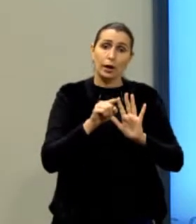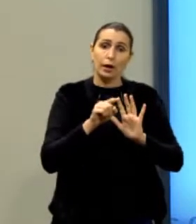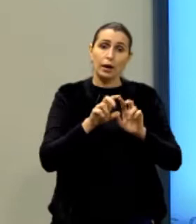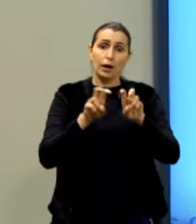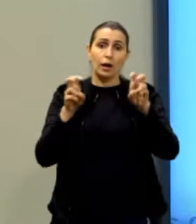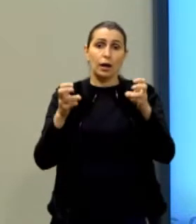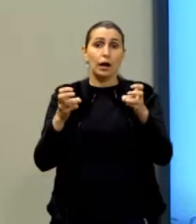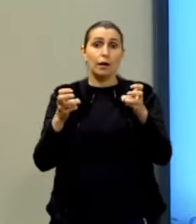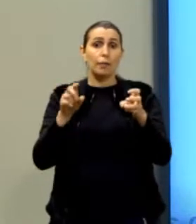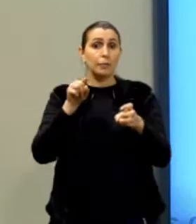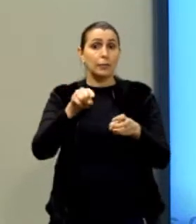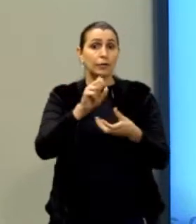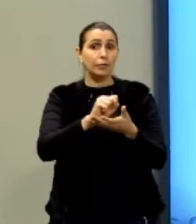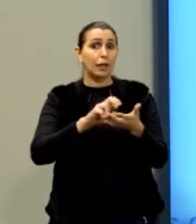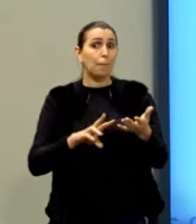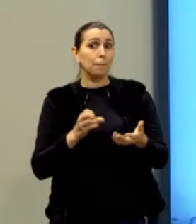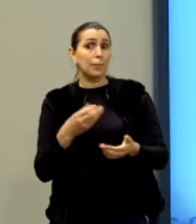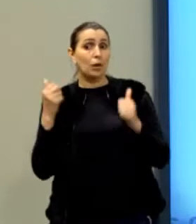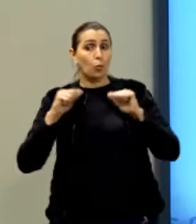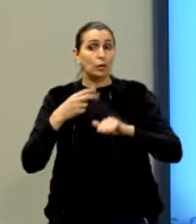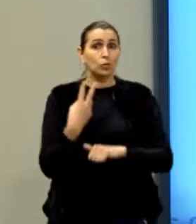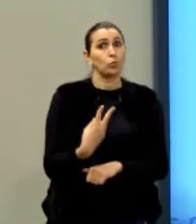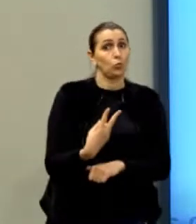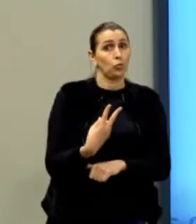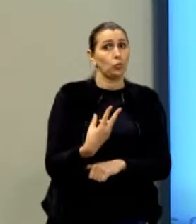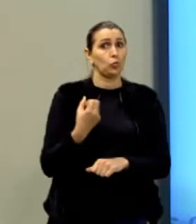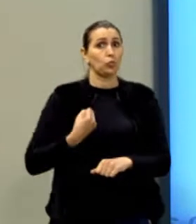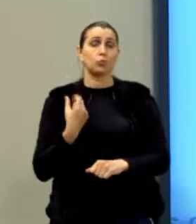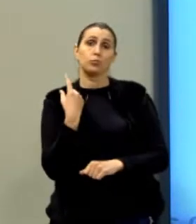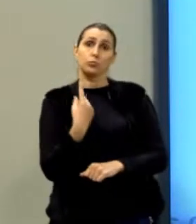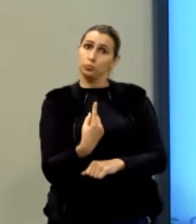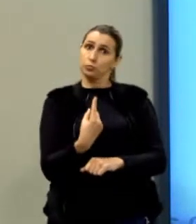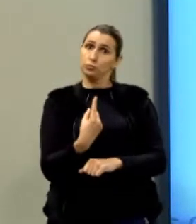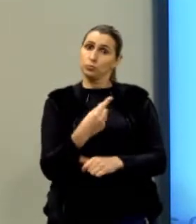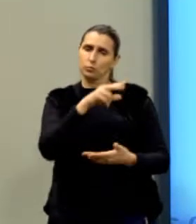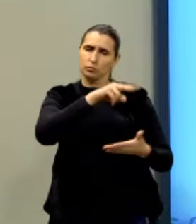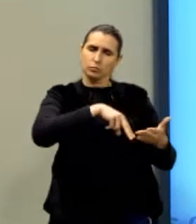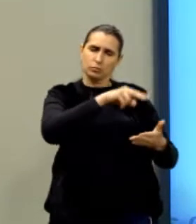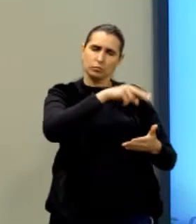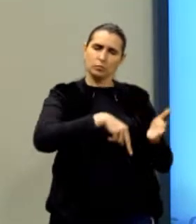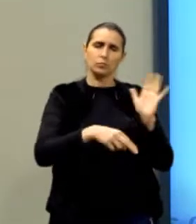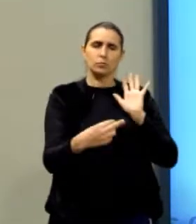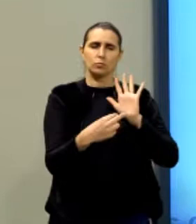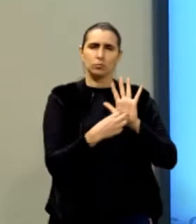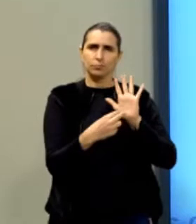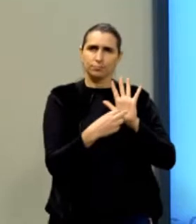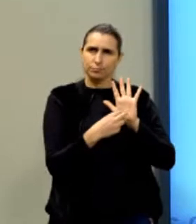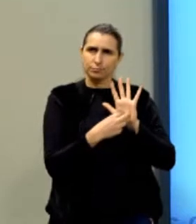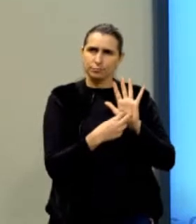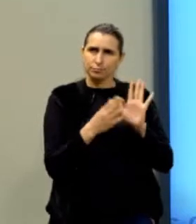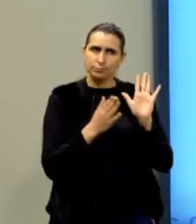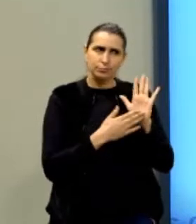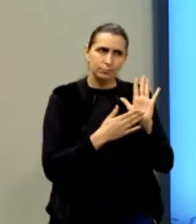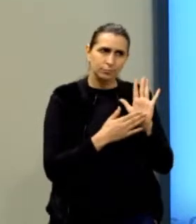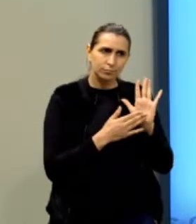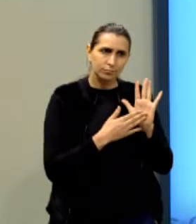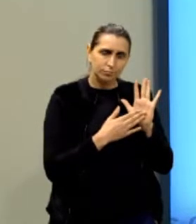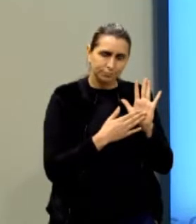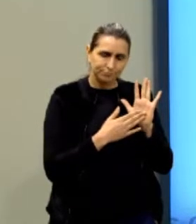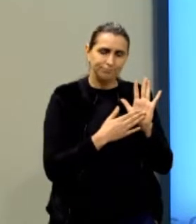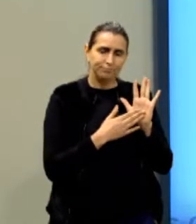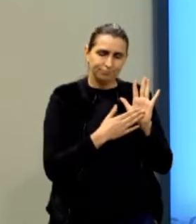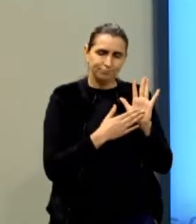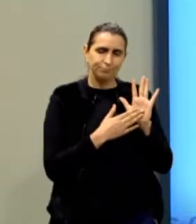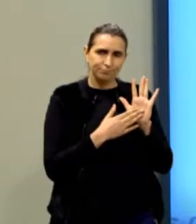à competência 2. Número 1, tá? Leia com atenção a proposta. Ou